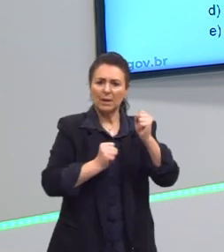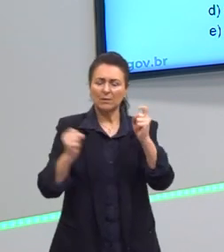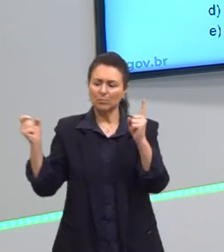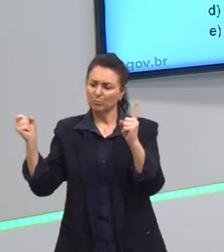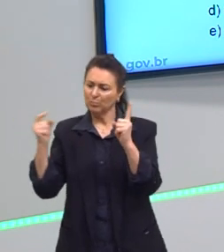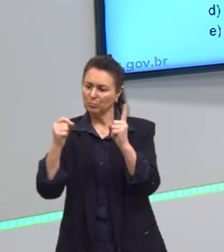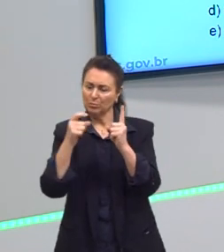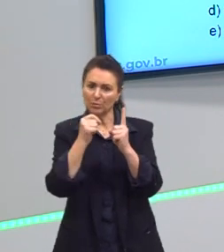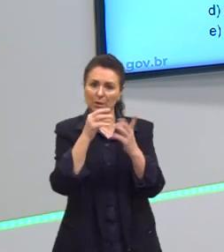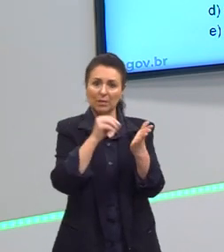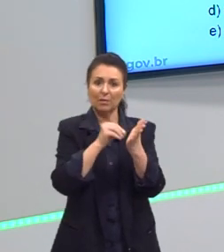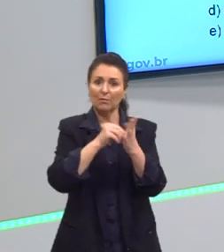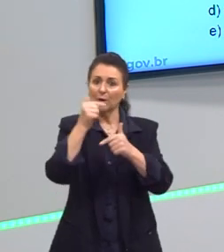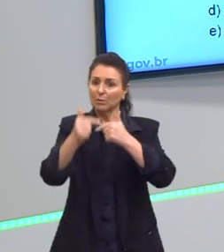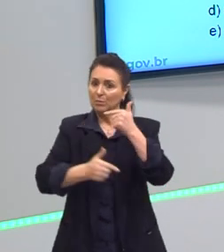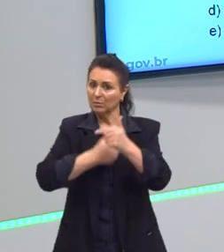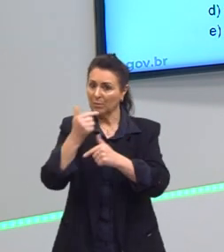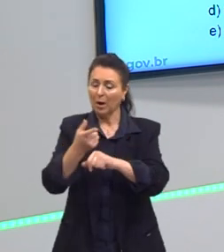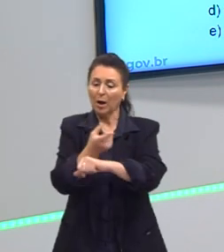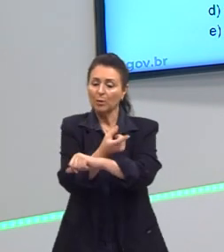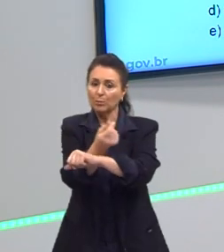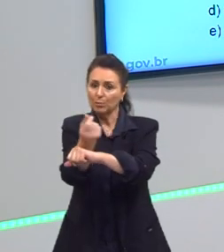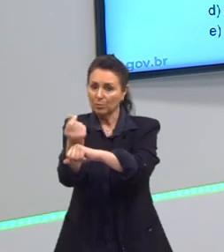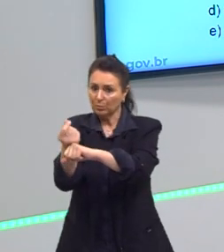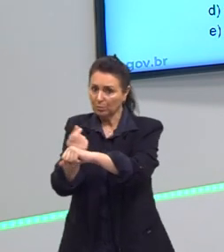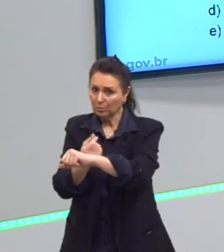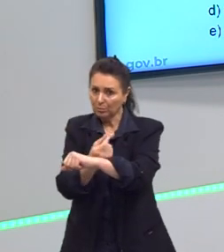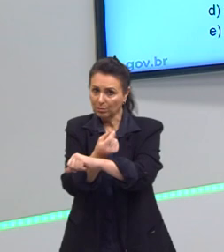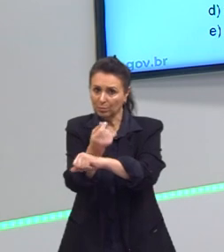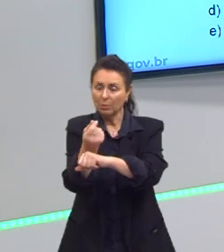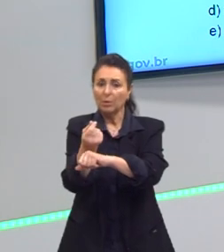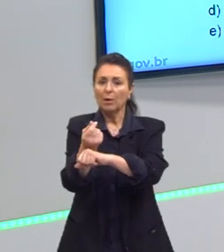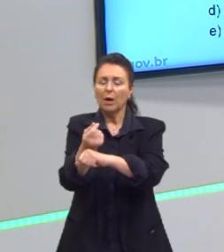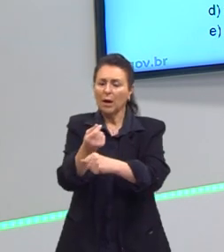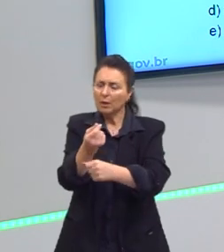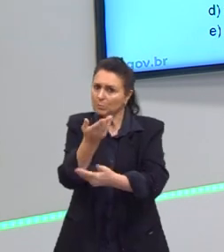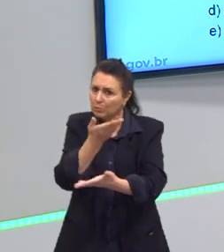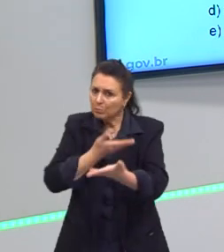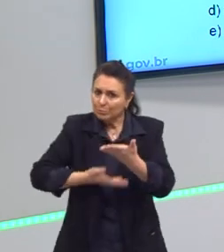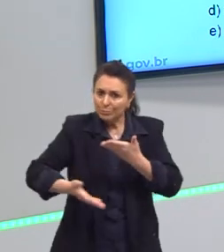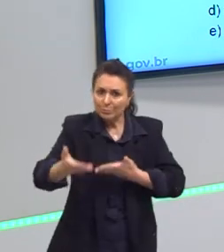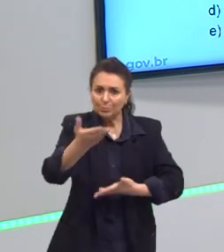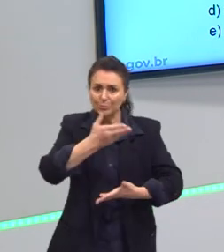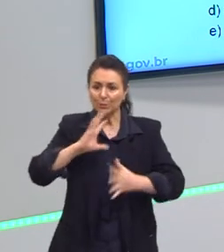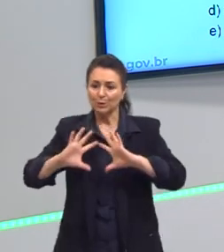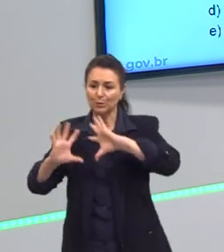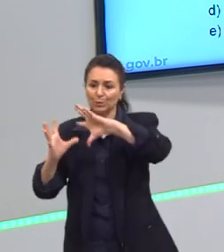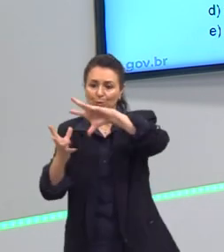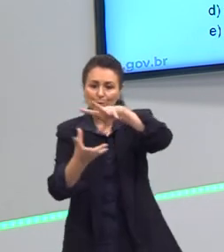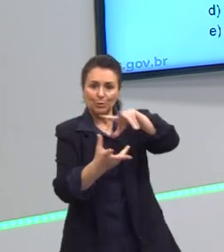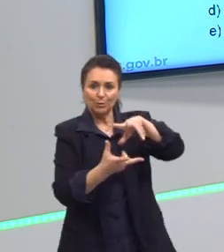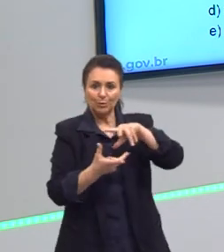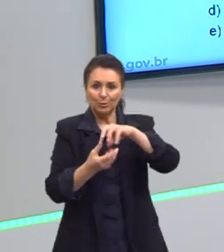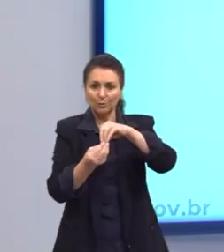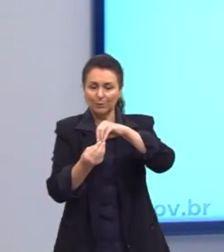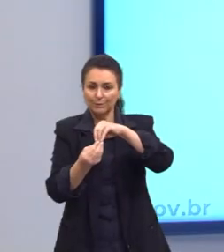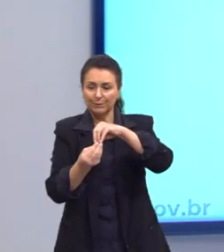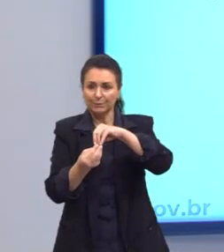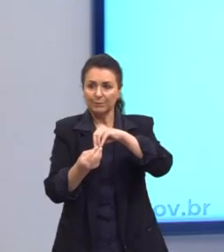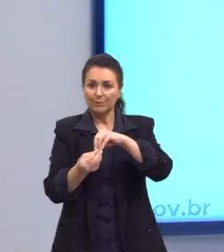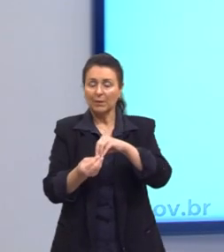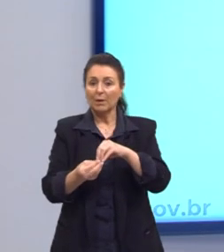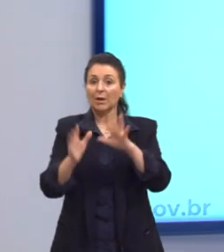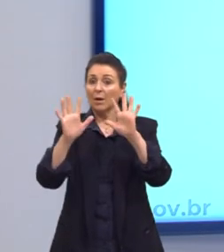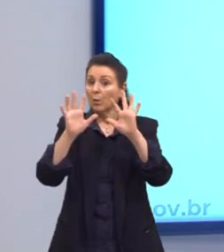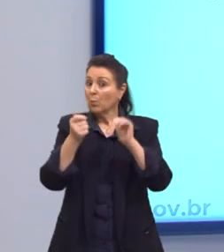desemprego, essas questões, o neoliberalismo, essas questões que transitam o mundo da globalização. indo para o final da